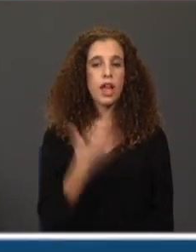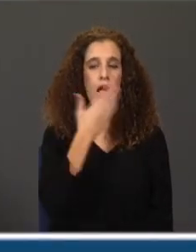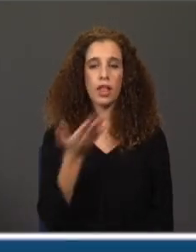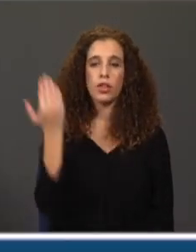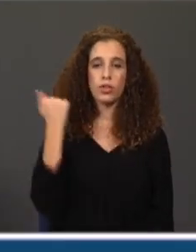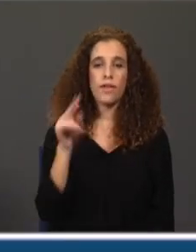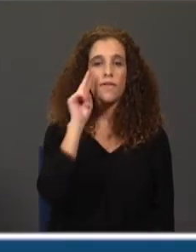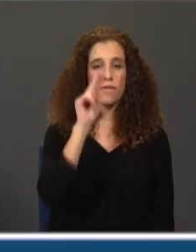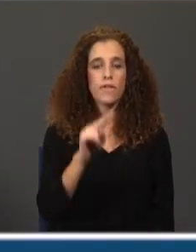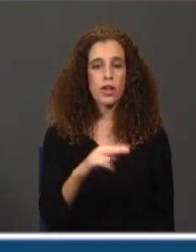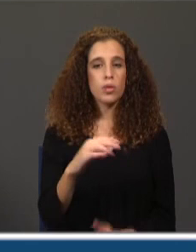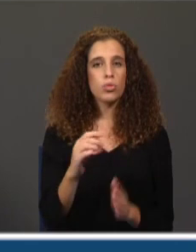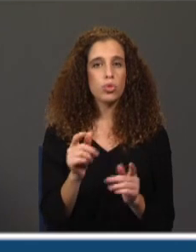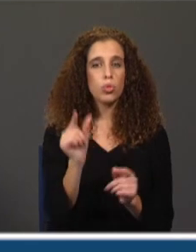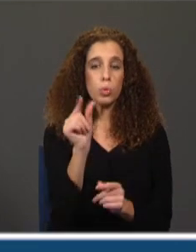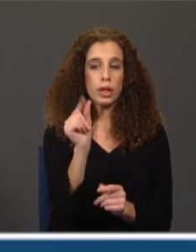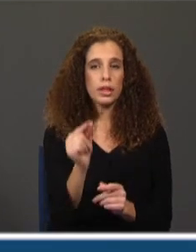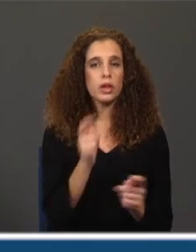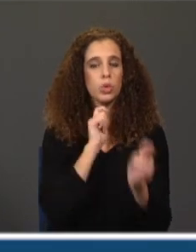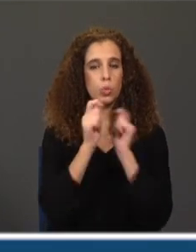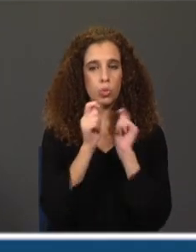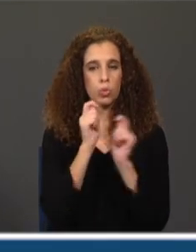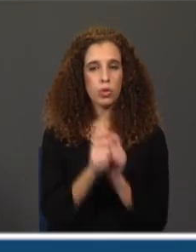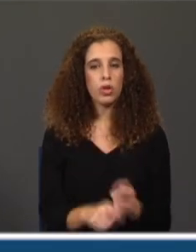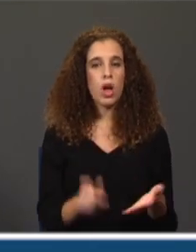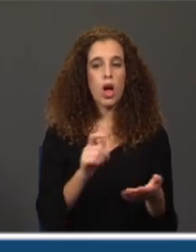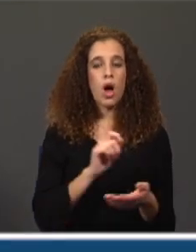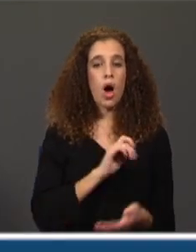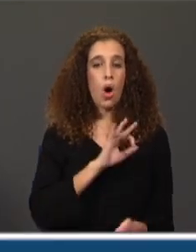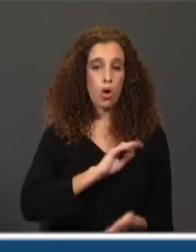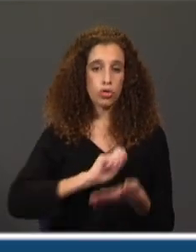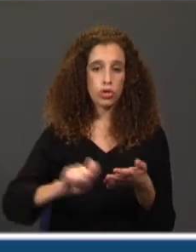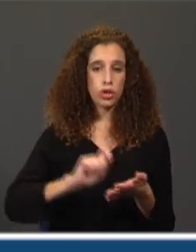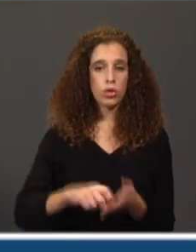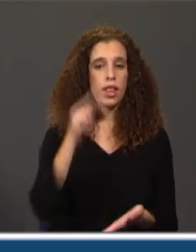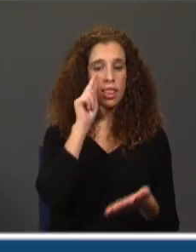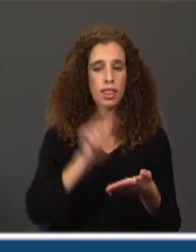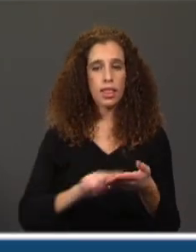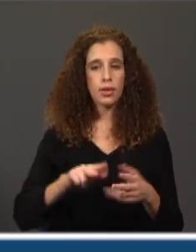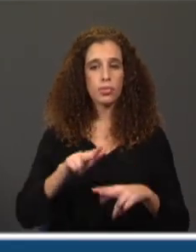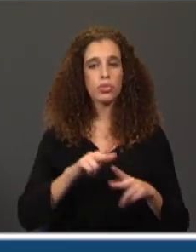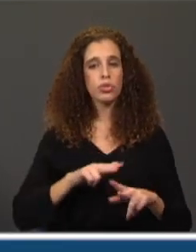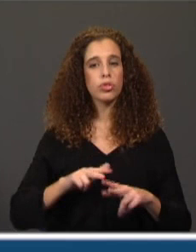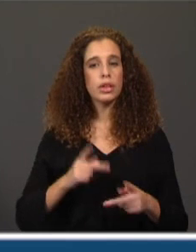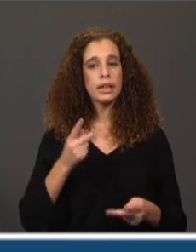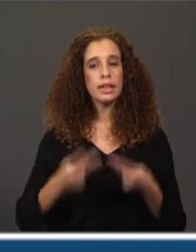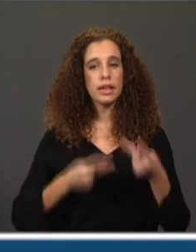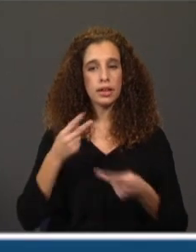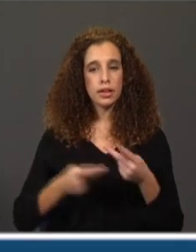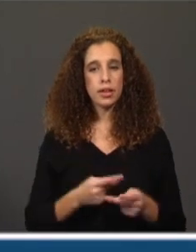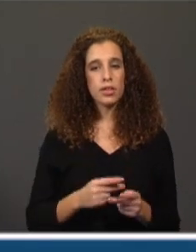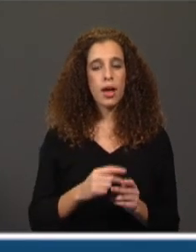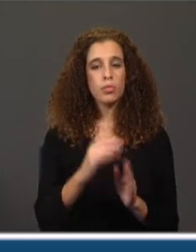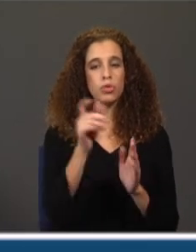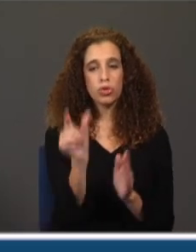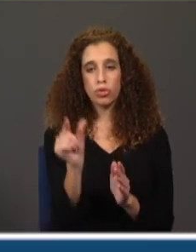vimos um excerto de uma entrevista ao escritor, lemos e analisámos excertos da crónica Um Silêncio Refulgente, não